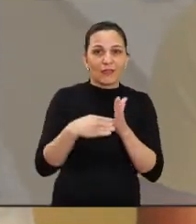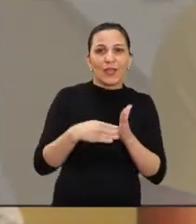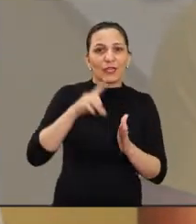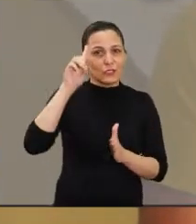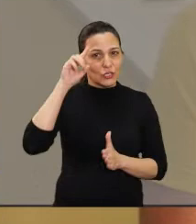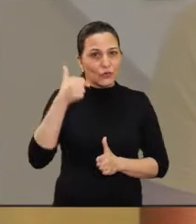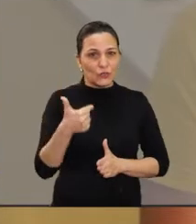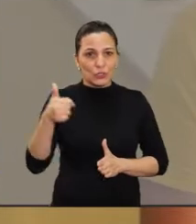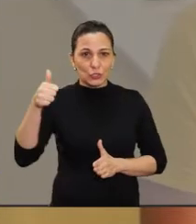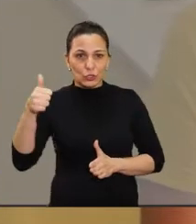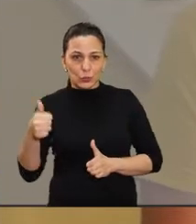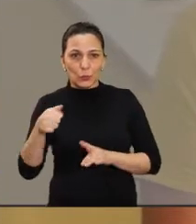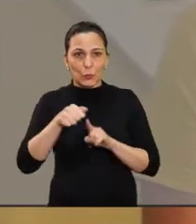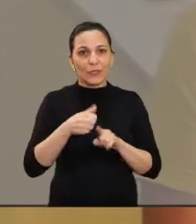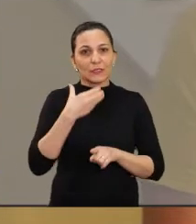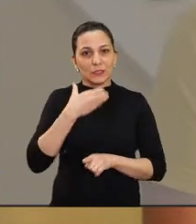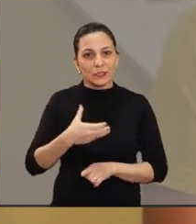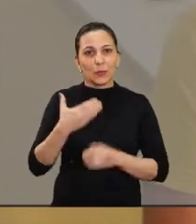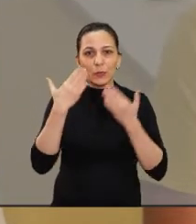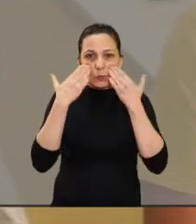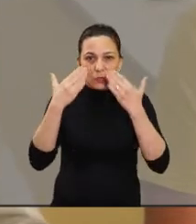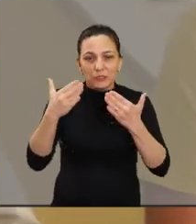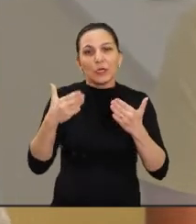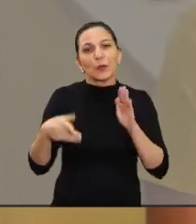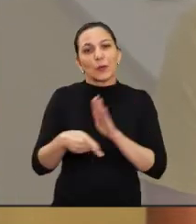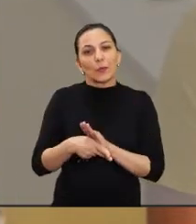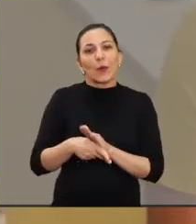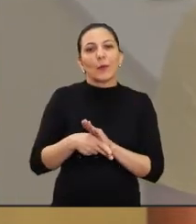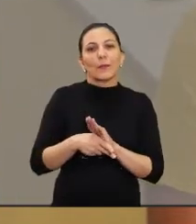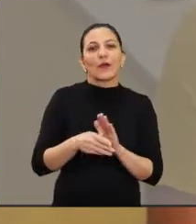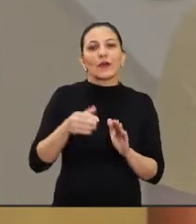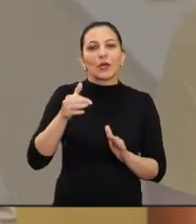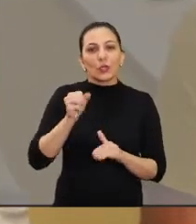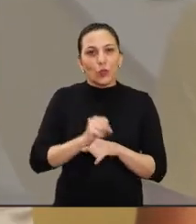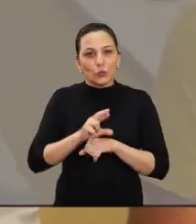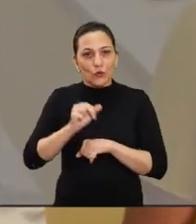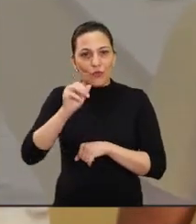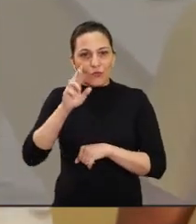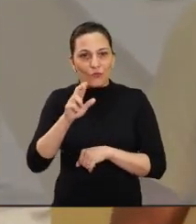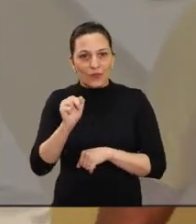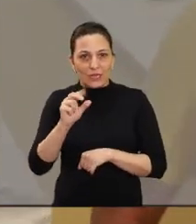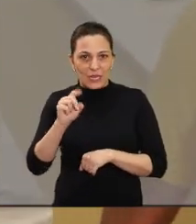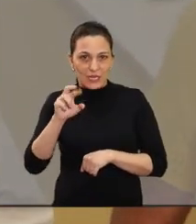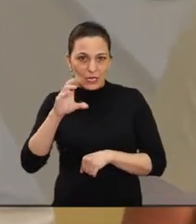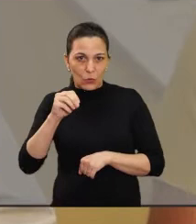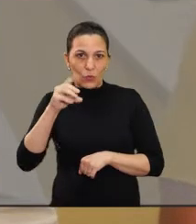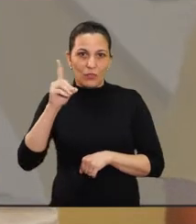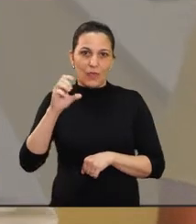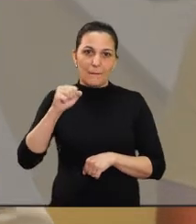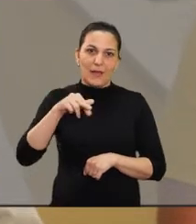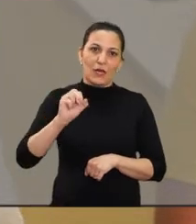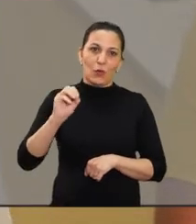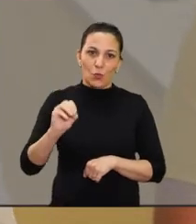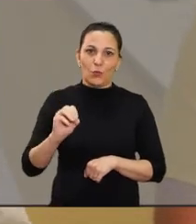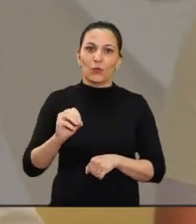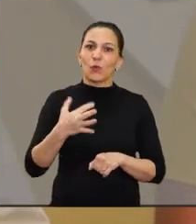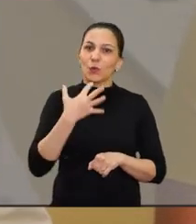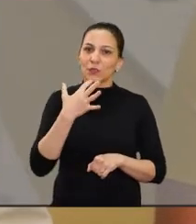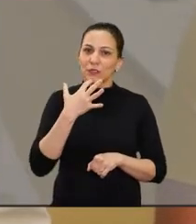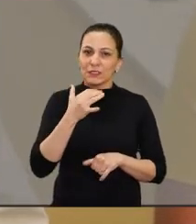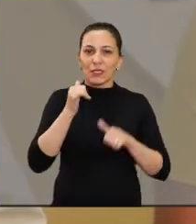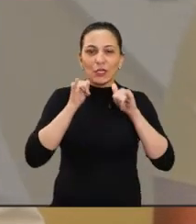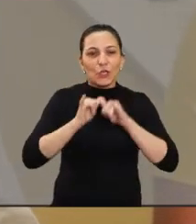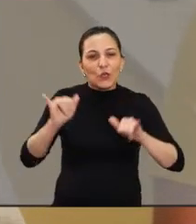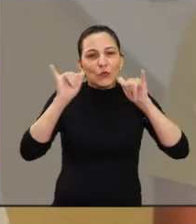a dar uma chegadinha. Até aqui, a Câmara Municipal, no Saguão, tem essa exposição, o doutor Frederico de Marco, o Manda Chuva,